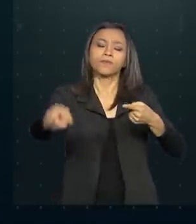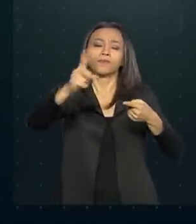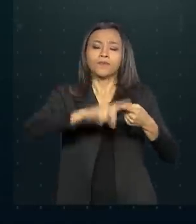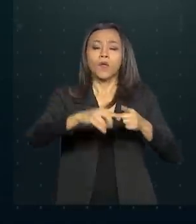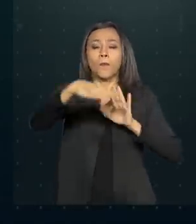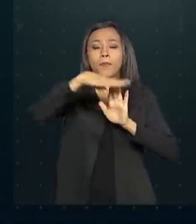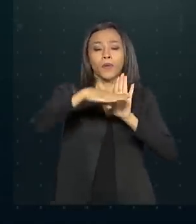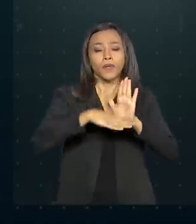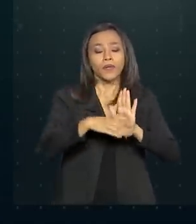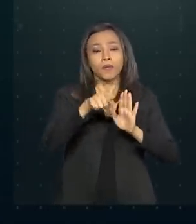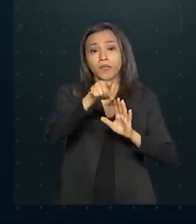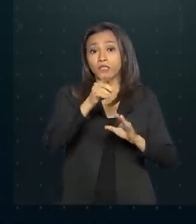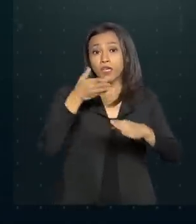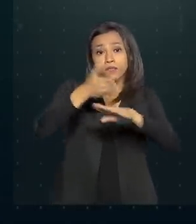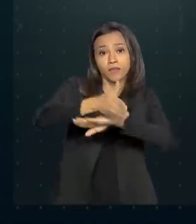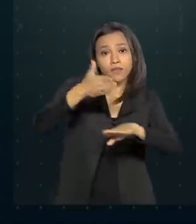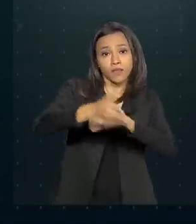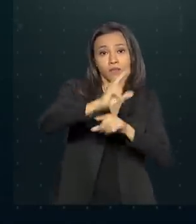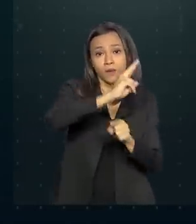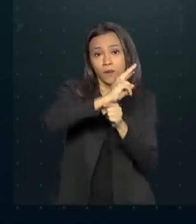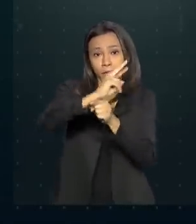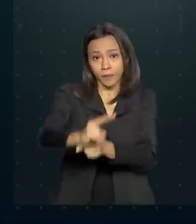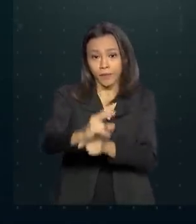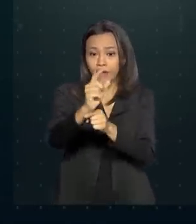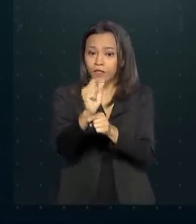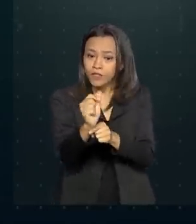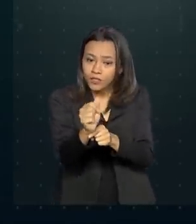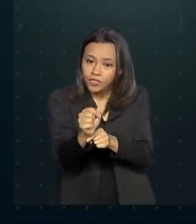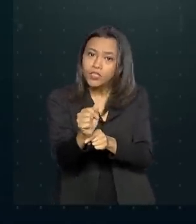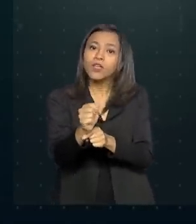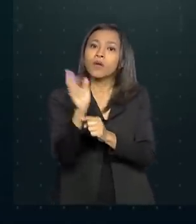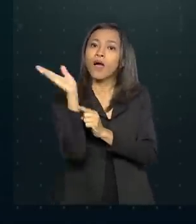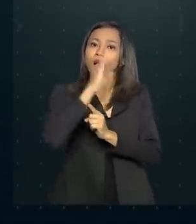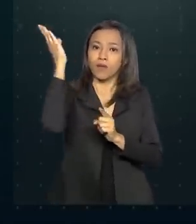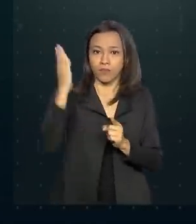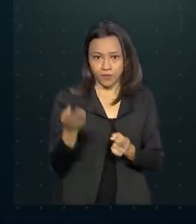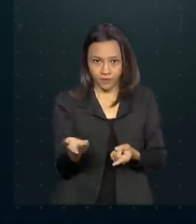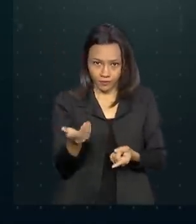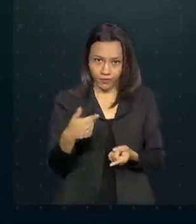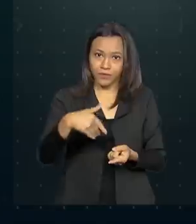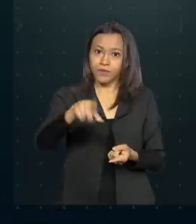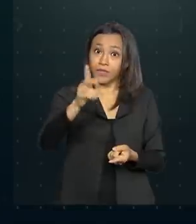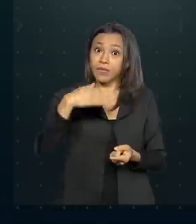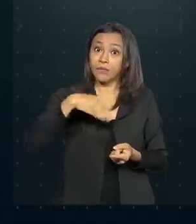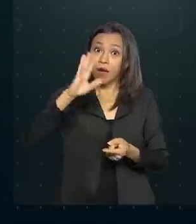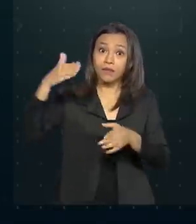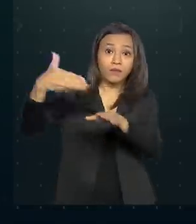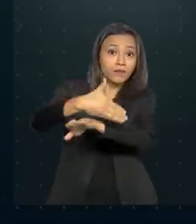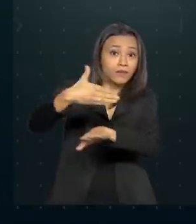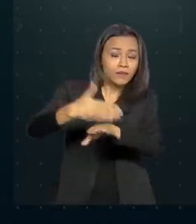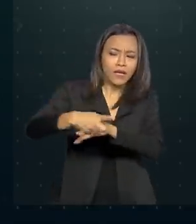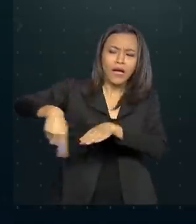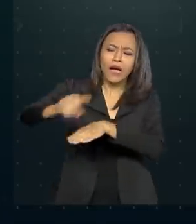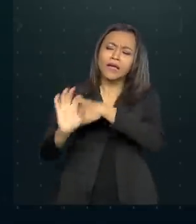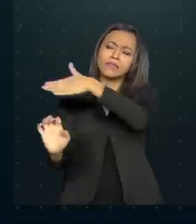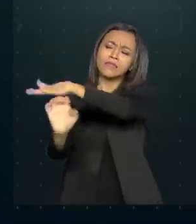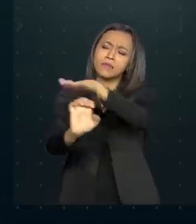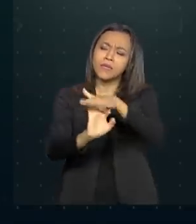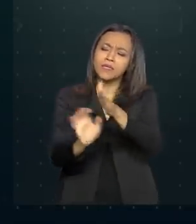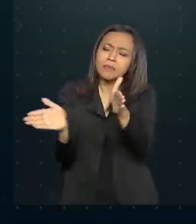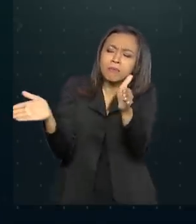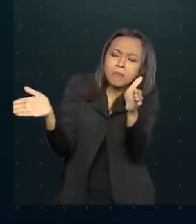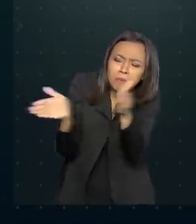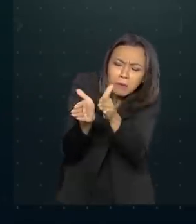Emergencial de Acesso ao Crédito, que garante dinheiro mais rápido e mais acessível às pequenas e médias